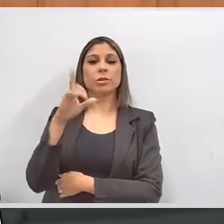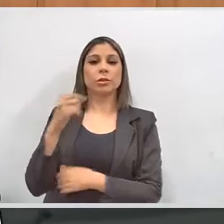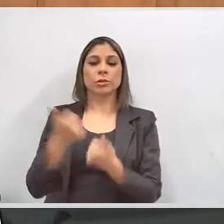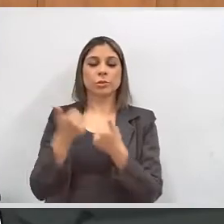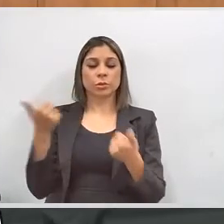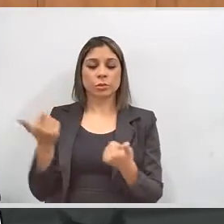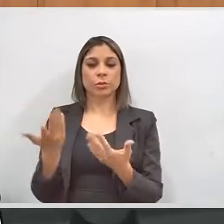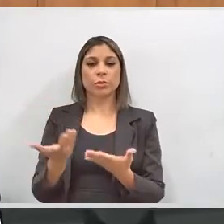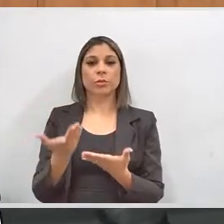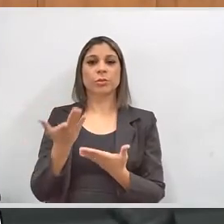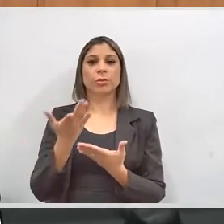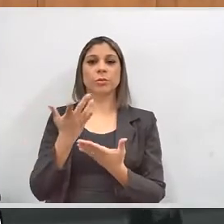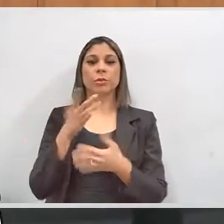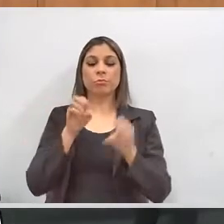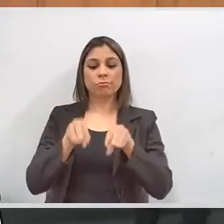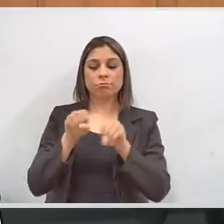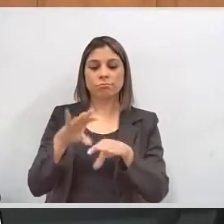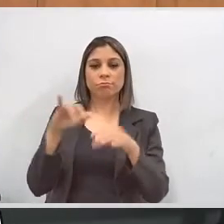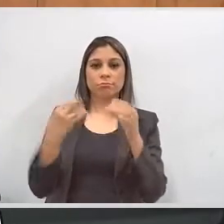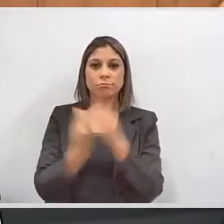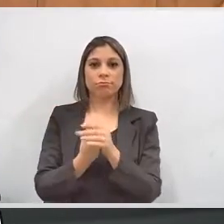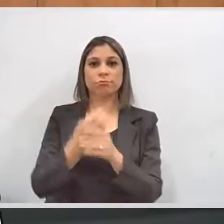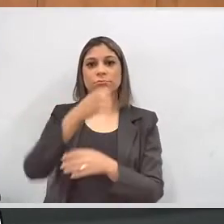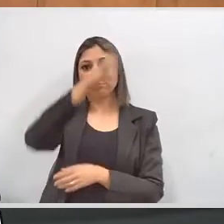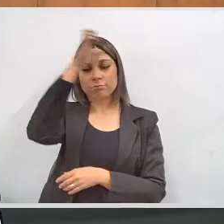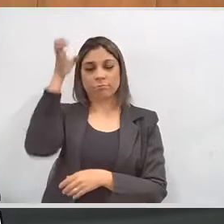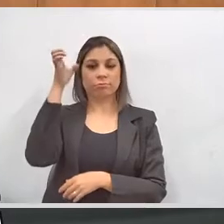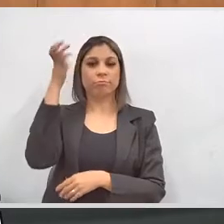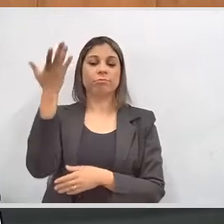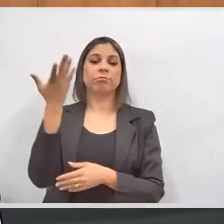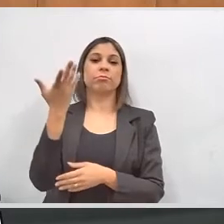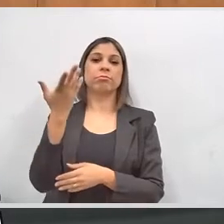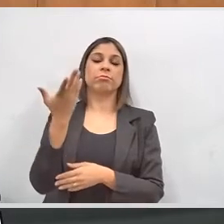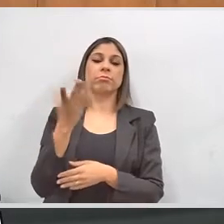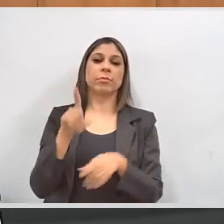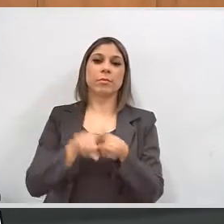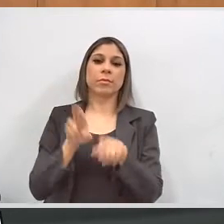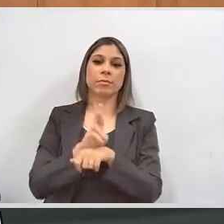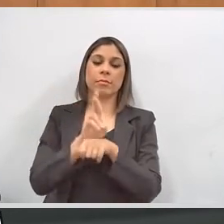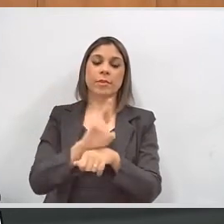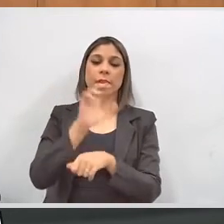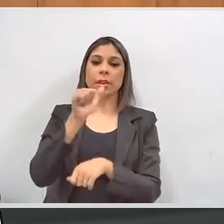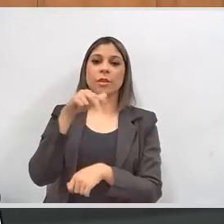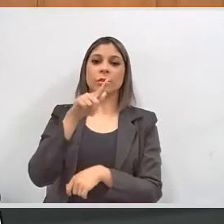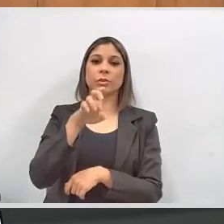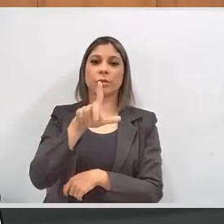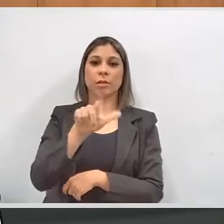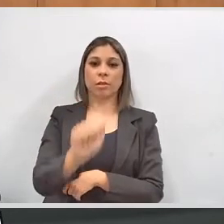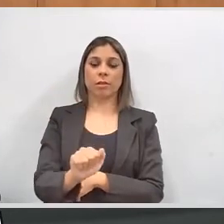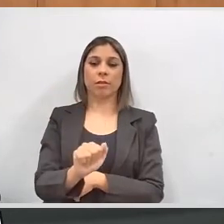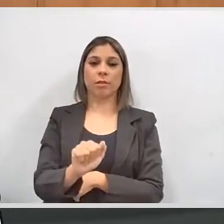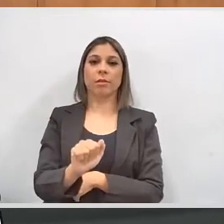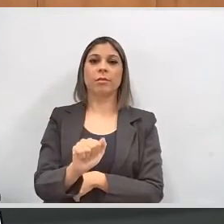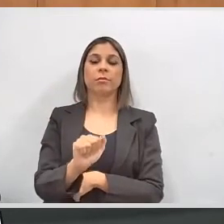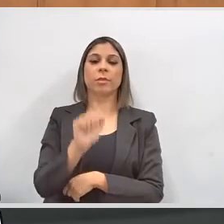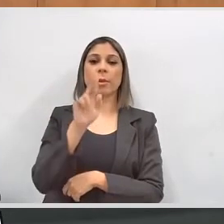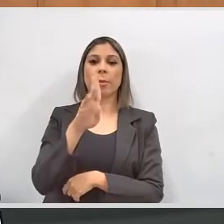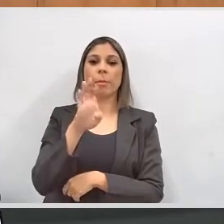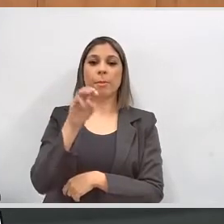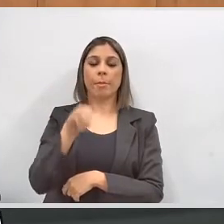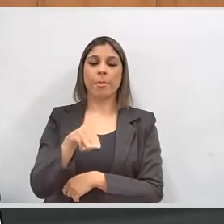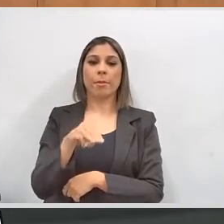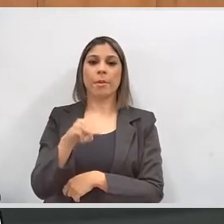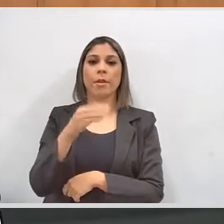diretora de Educação Inclusiva e Diversidade Ético-Racial, representando Ângela Imaculada Loureiro de Freitas